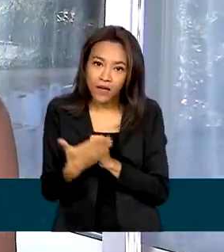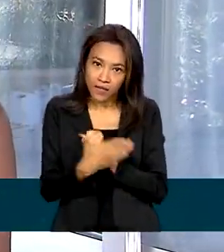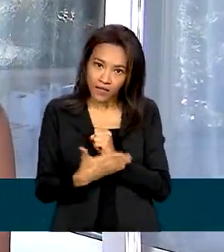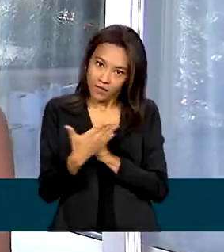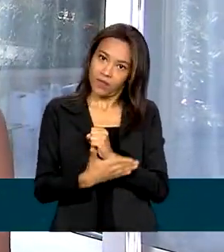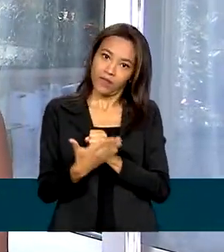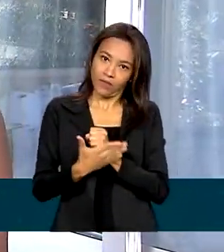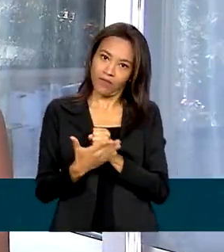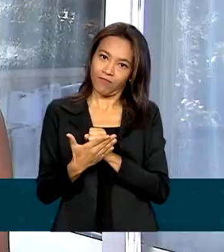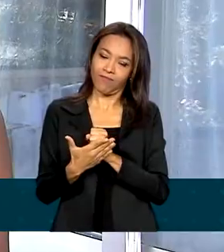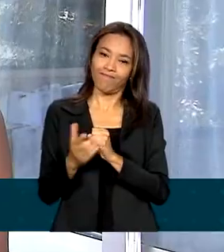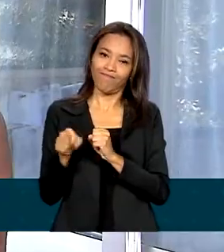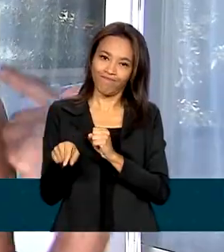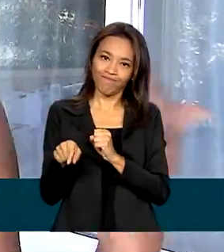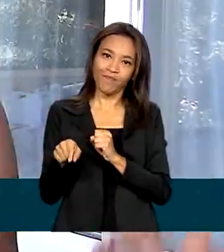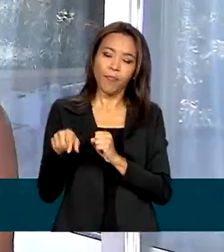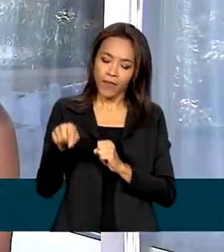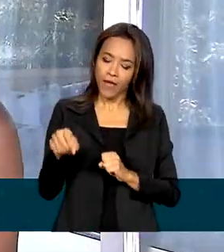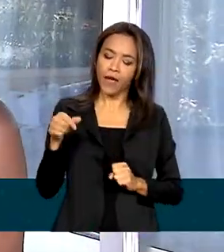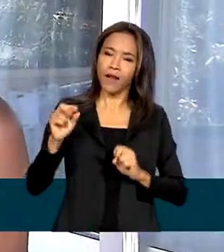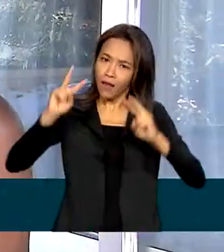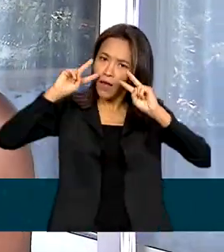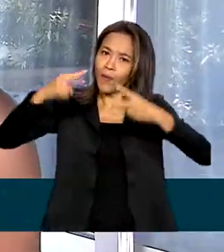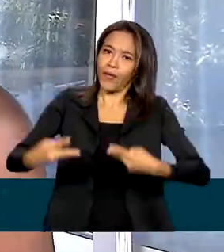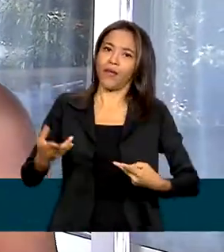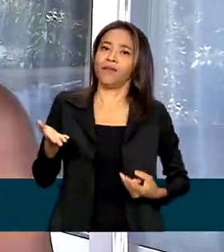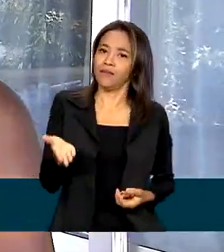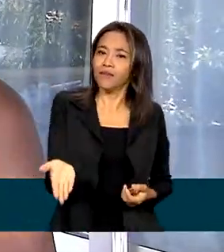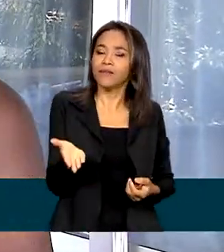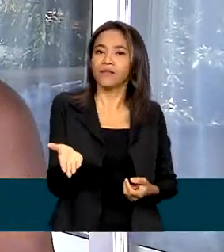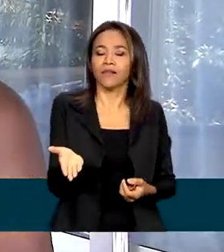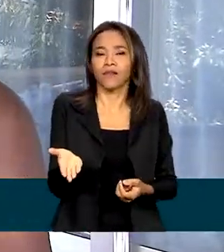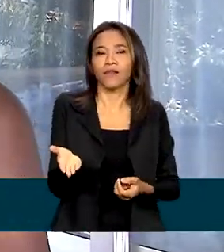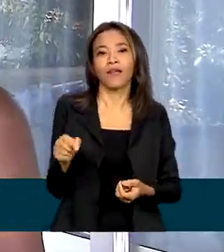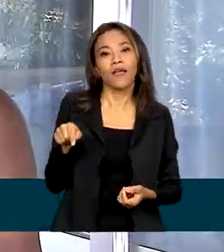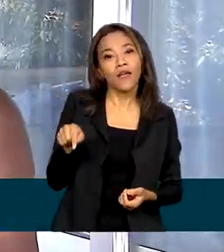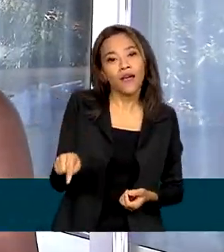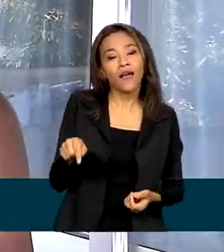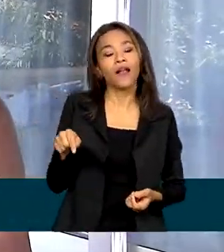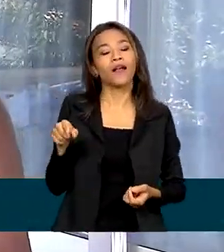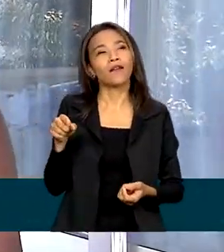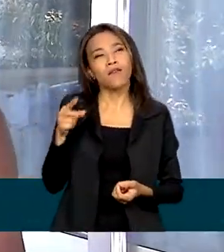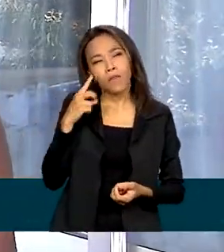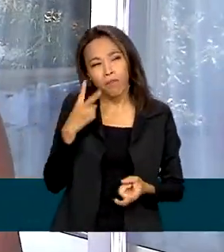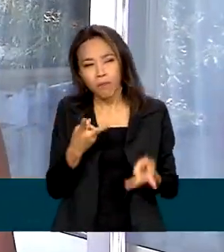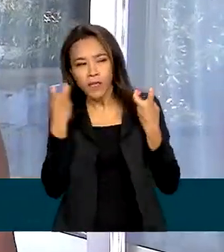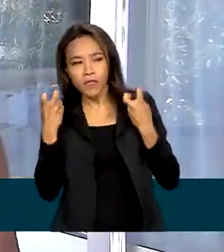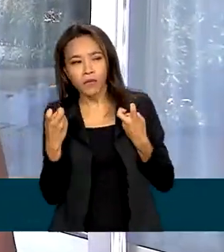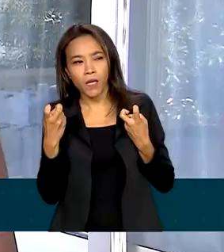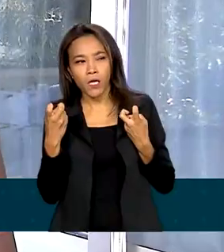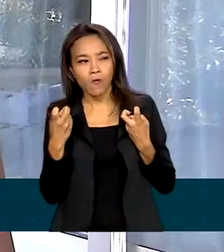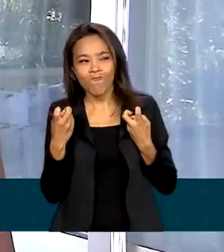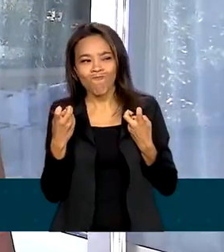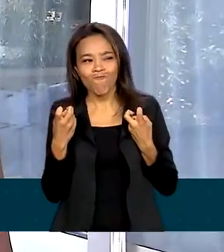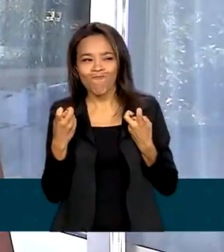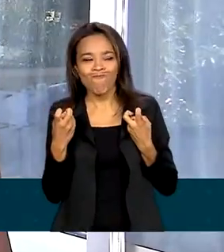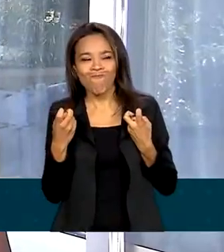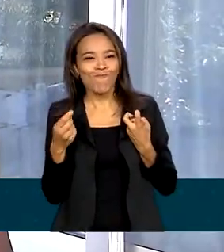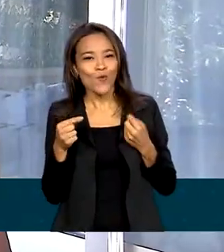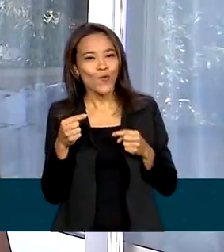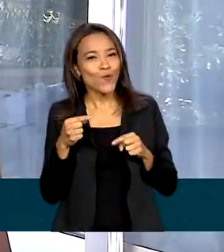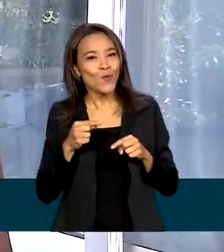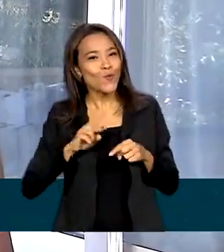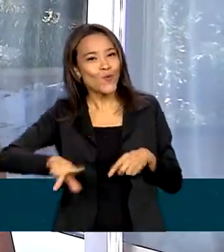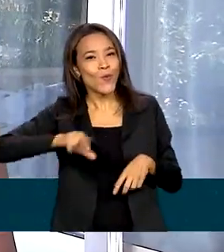estabelecidos. E que ela reconheça isso. E que quando ela veja que alguma coisa não está do jeito que tem que